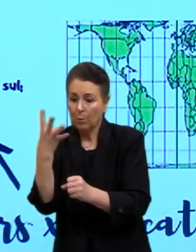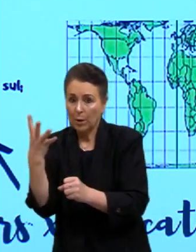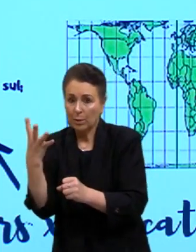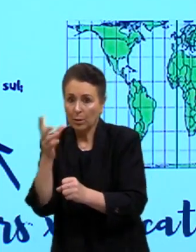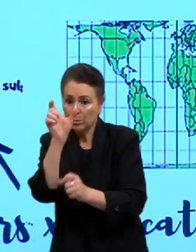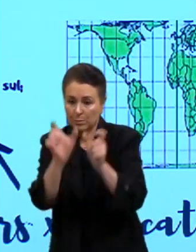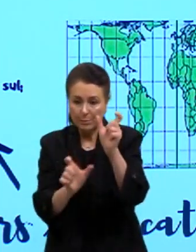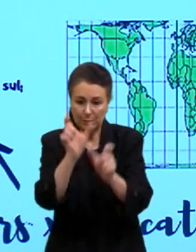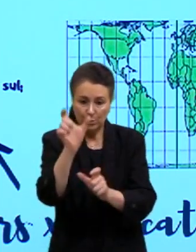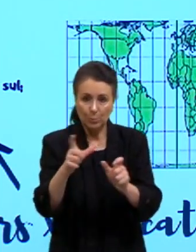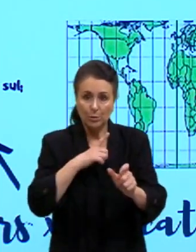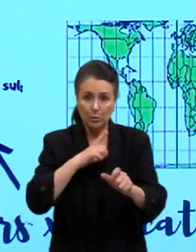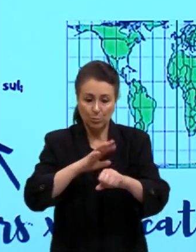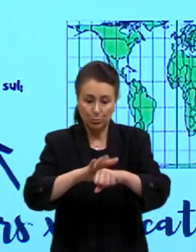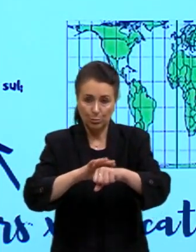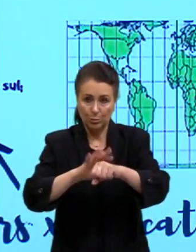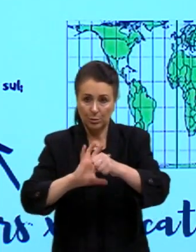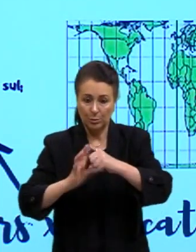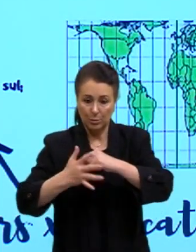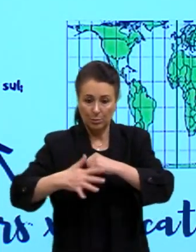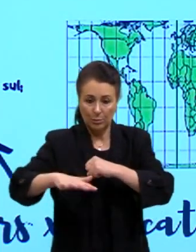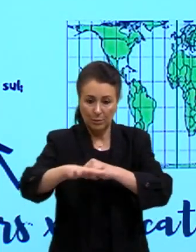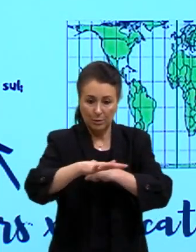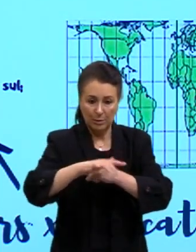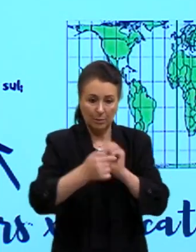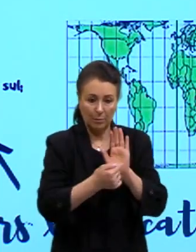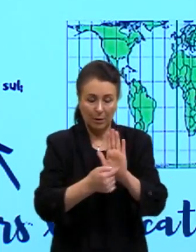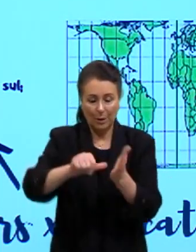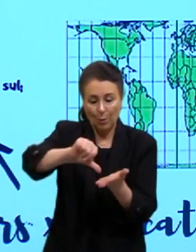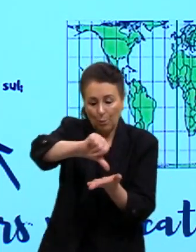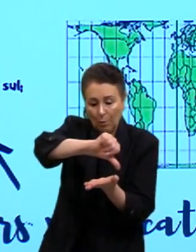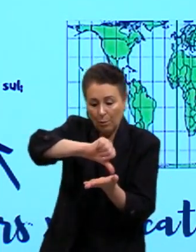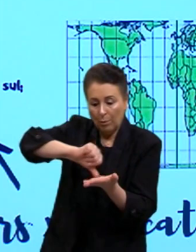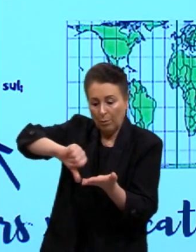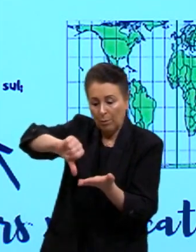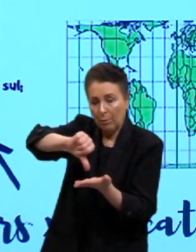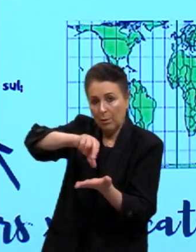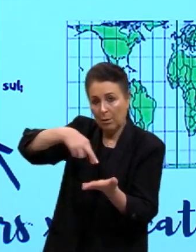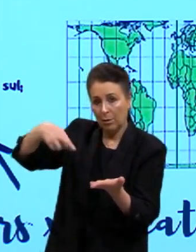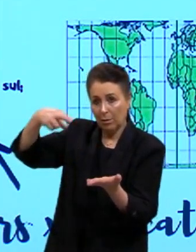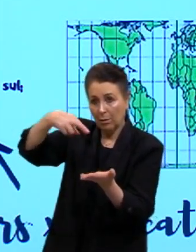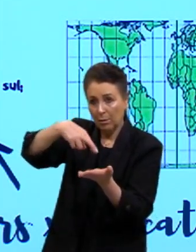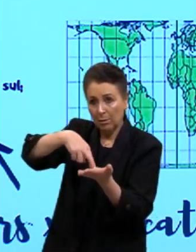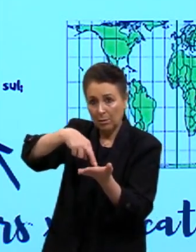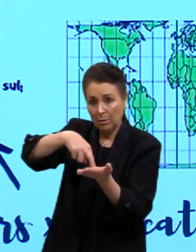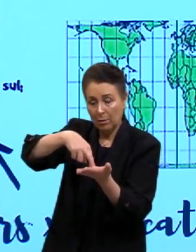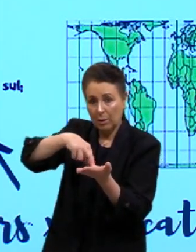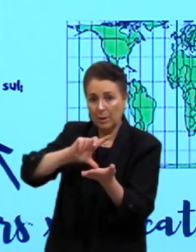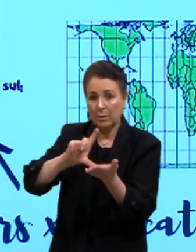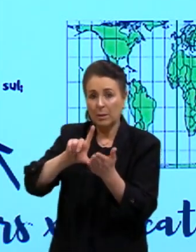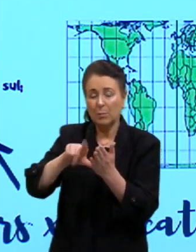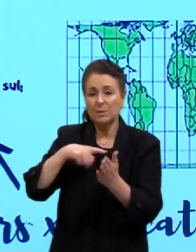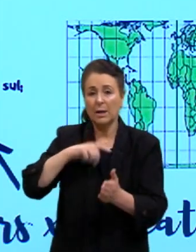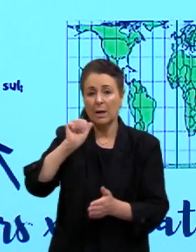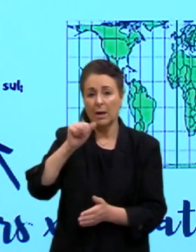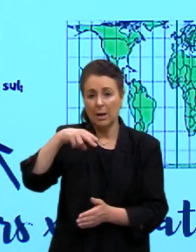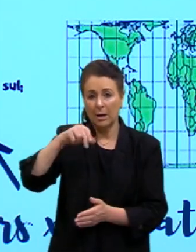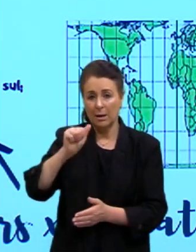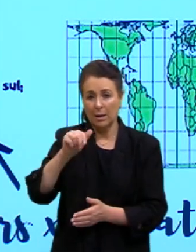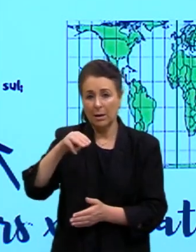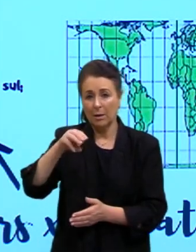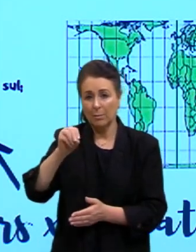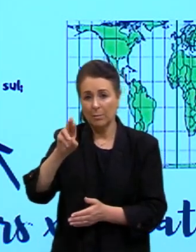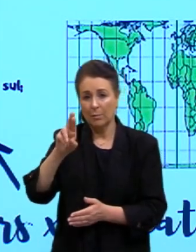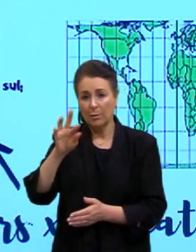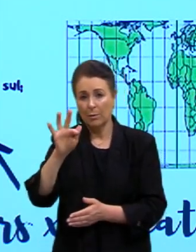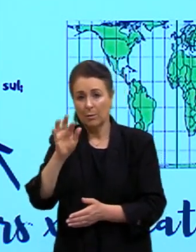mostra o mapa para vocês real, né, e aqui está a anamorfose, que é a forma aí que